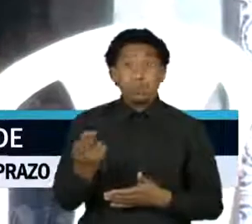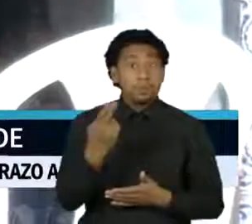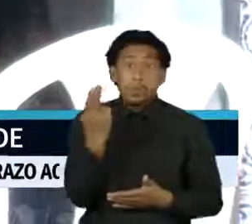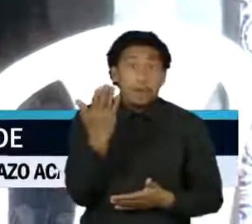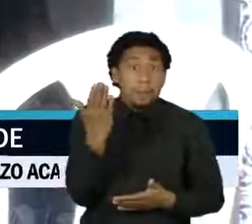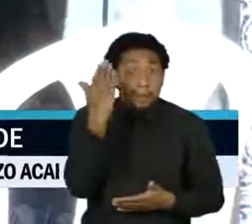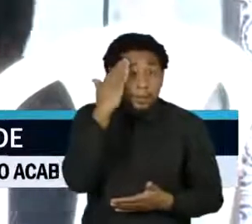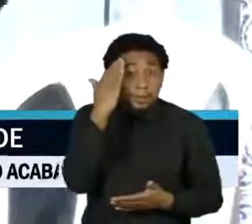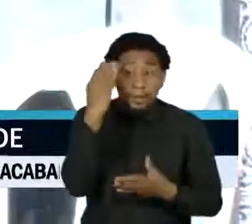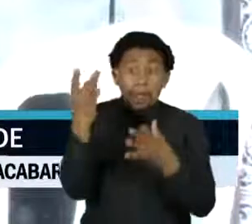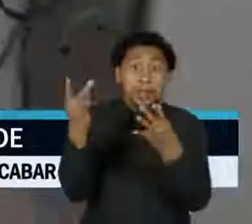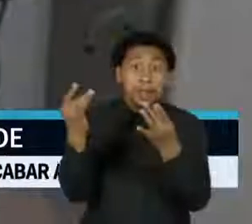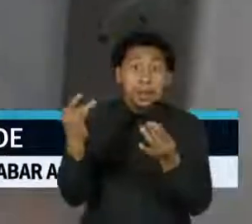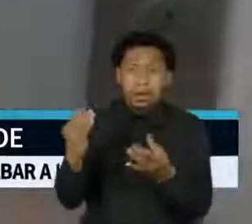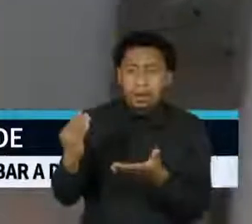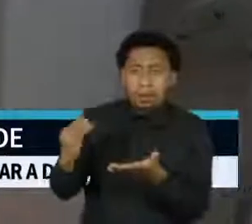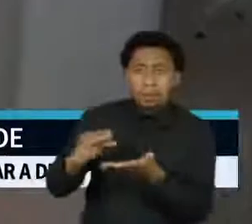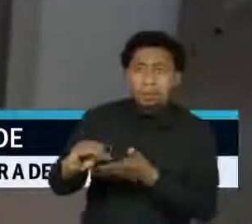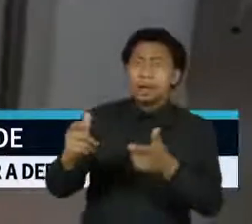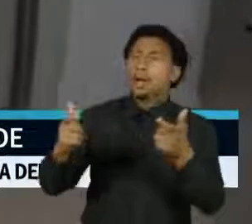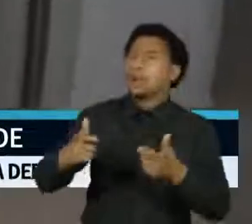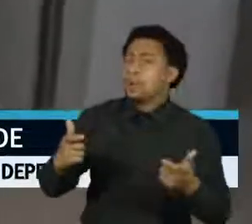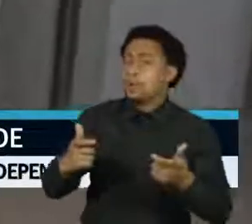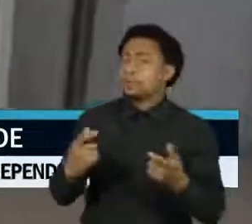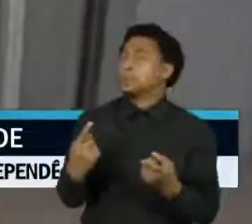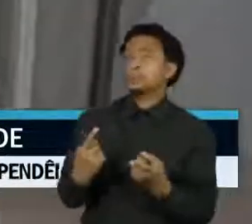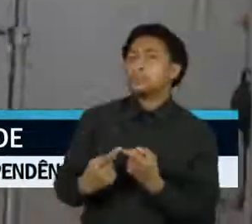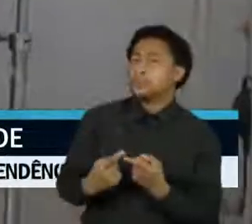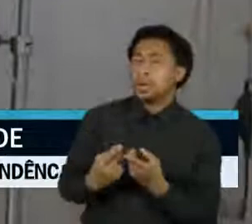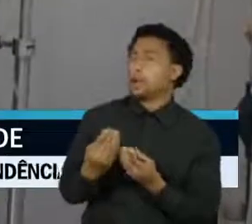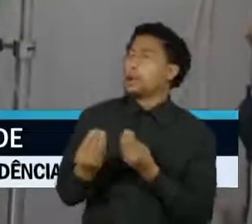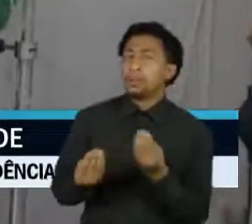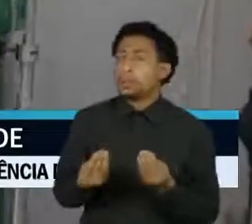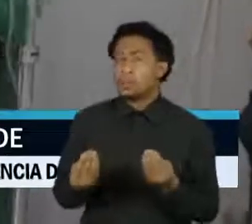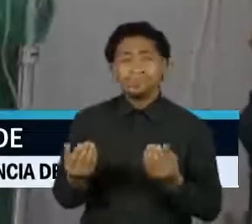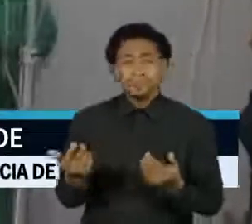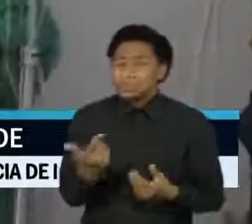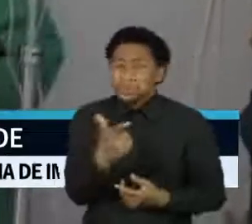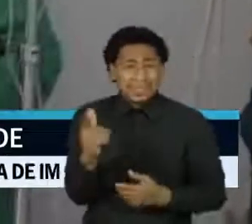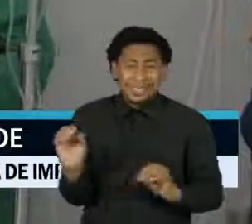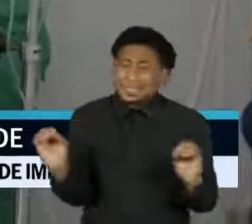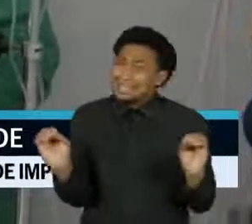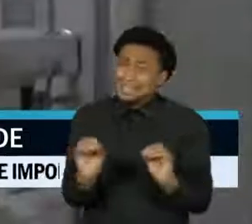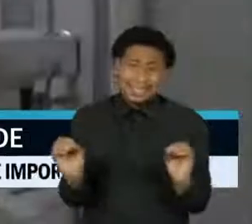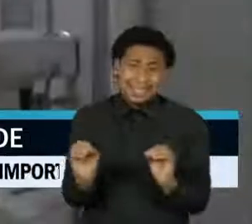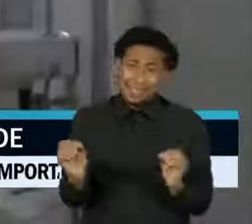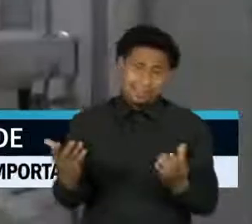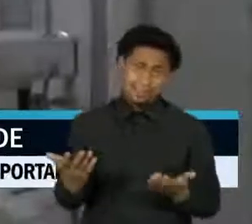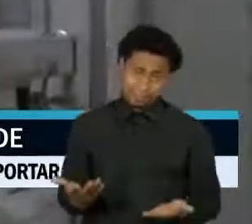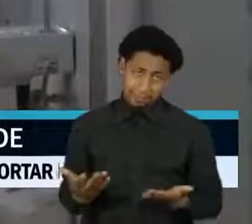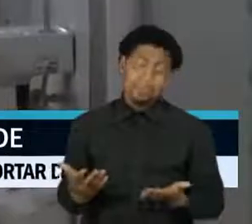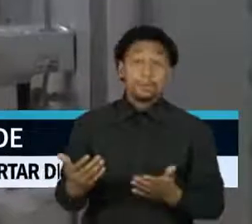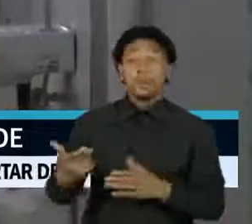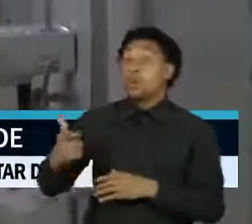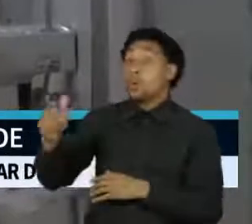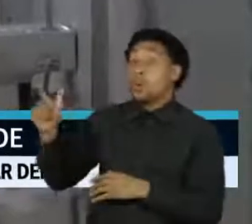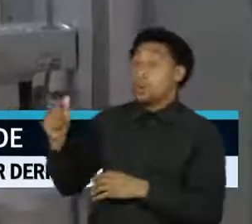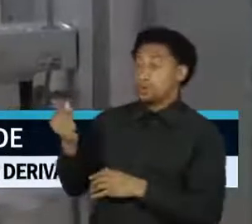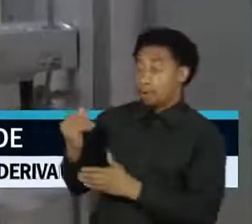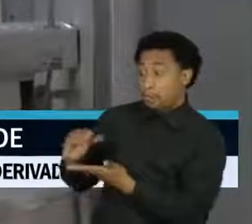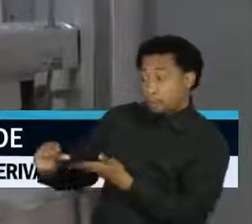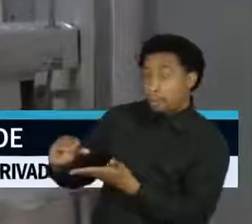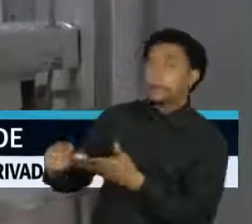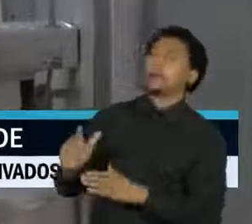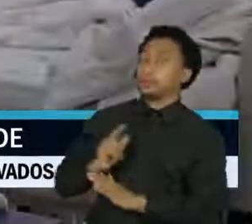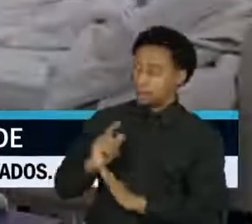de detalhe, de direcionamento desses recursos, como a gente tem com outros gastos